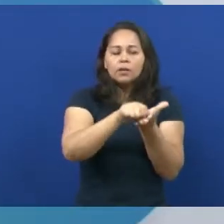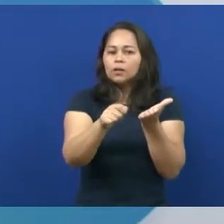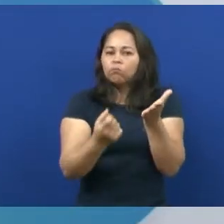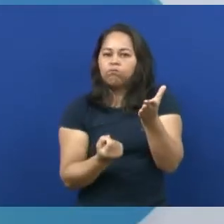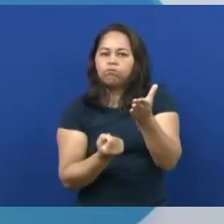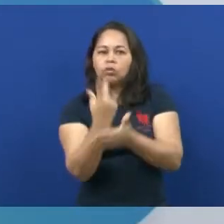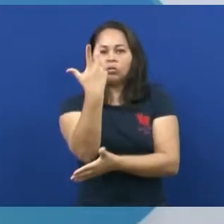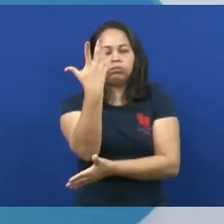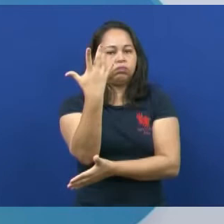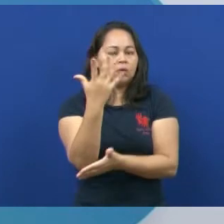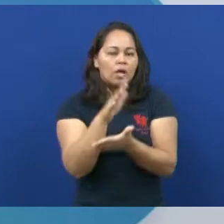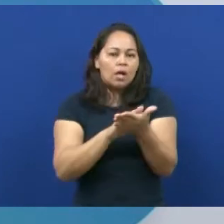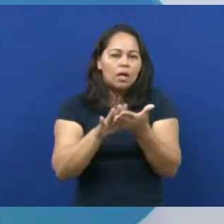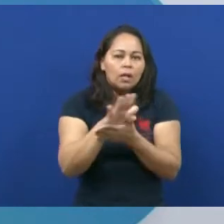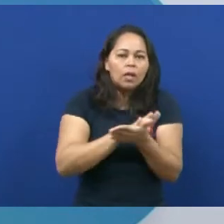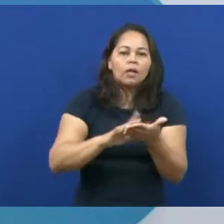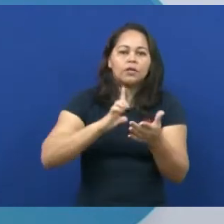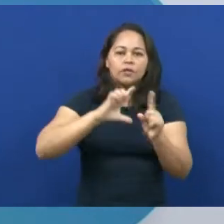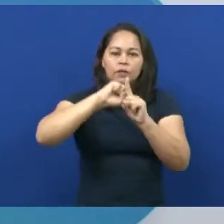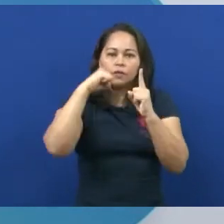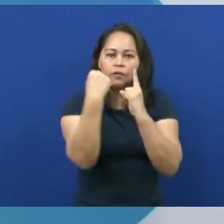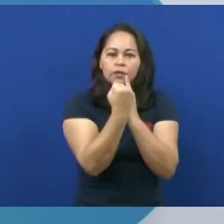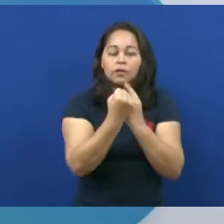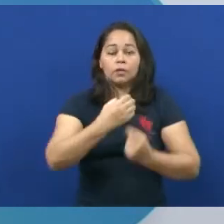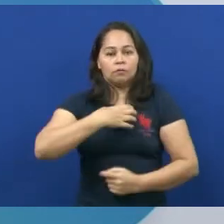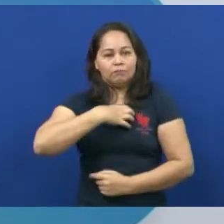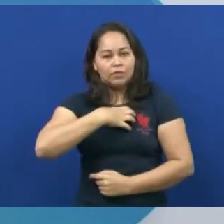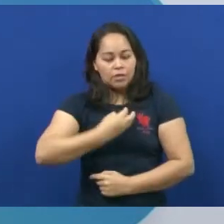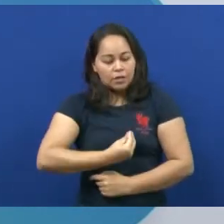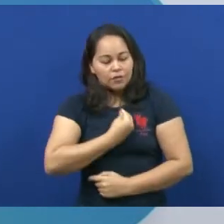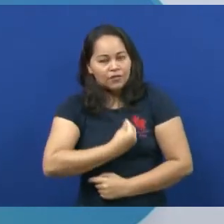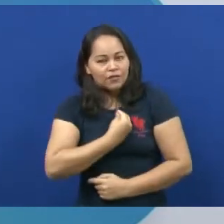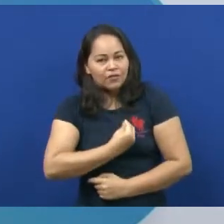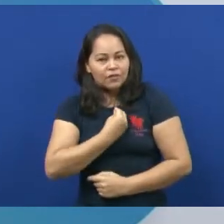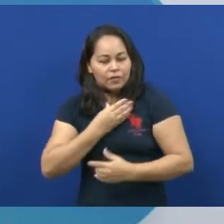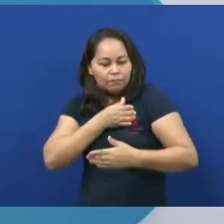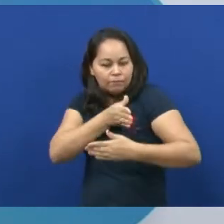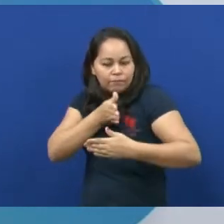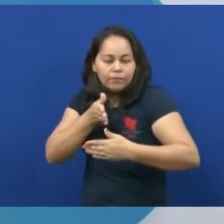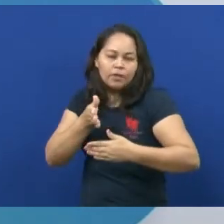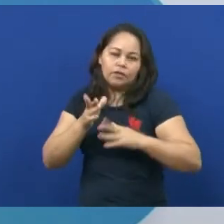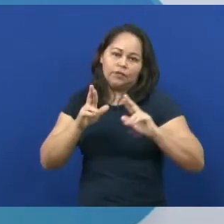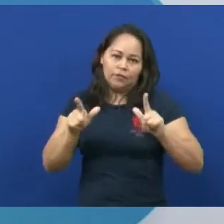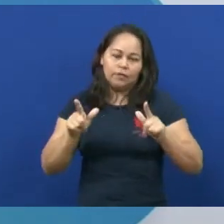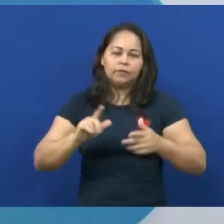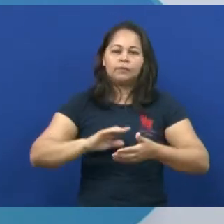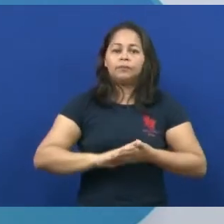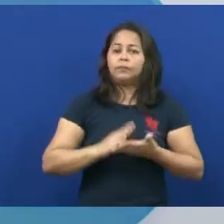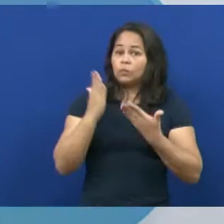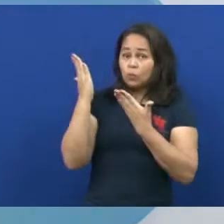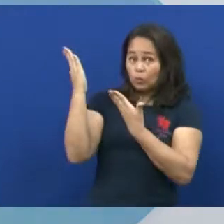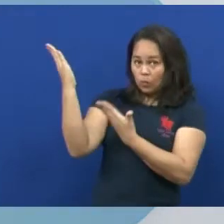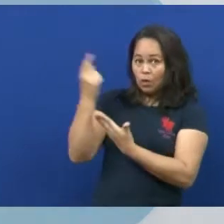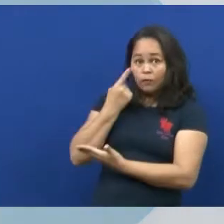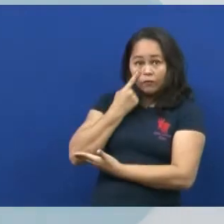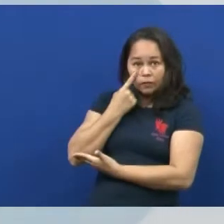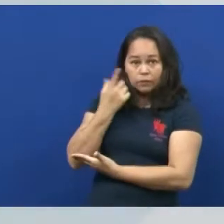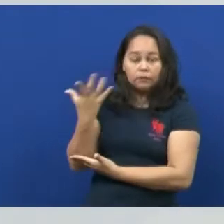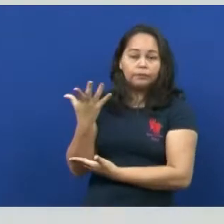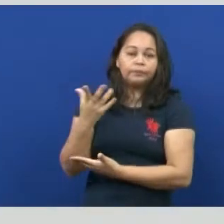surgiu, né? Essas sociedades que tinham esse modo de vida, esse modo de registro diferente. A pré-história,